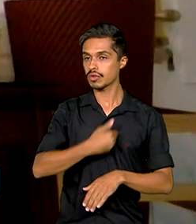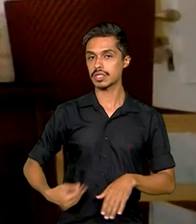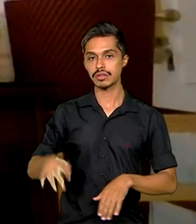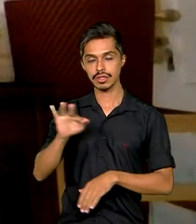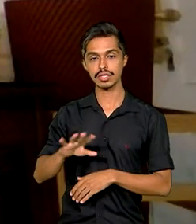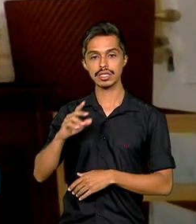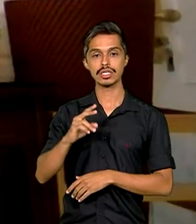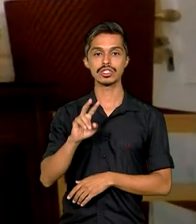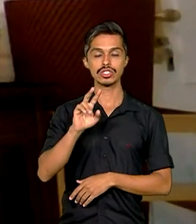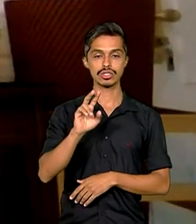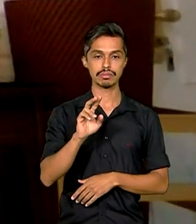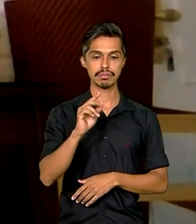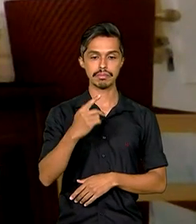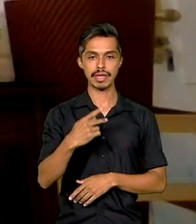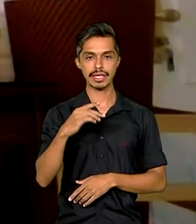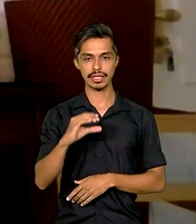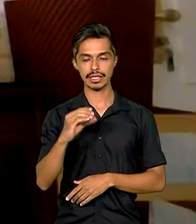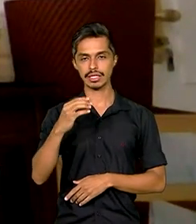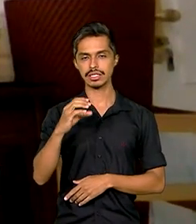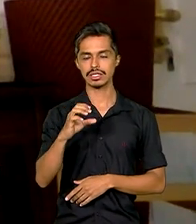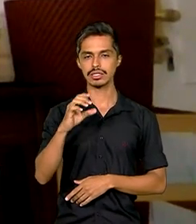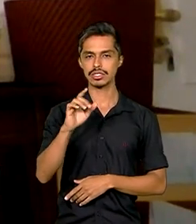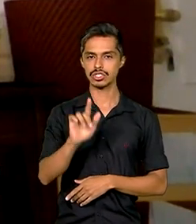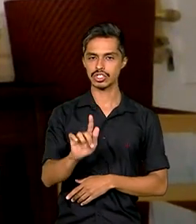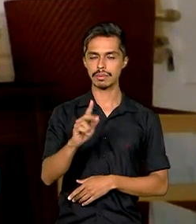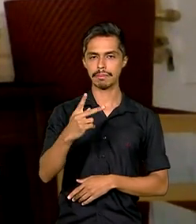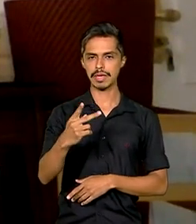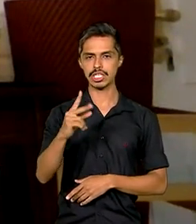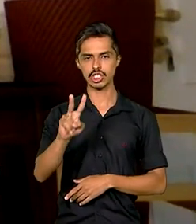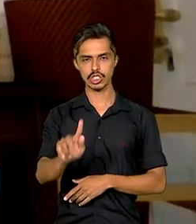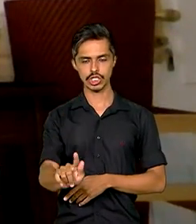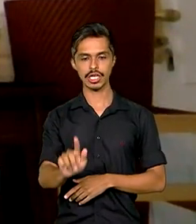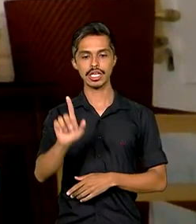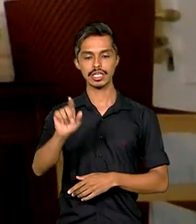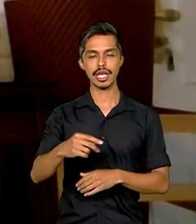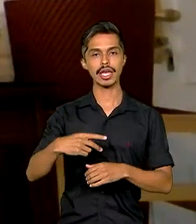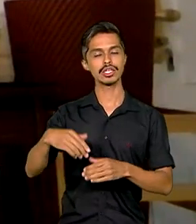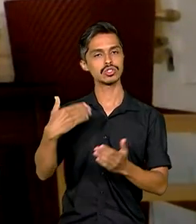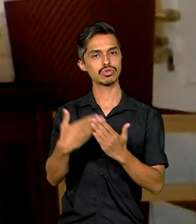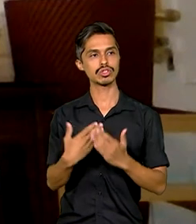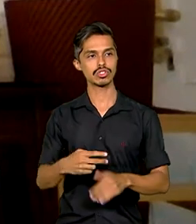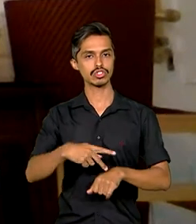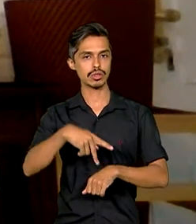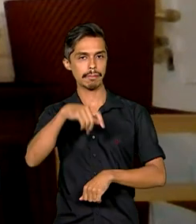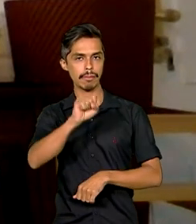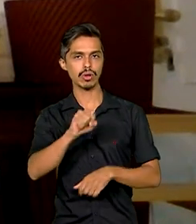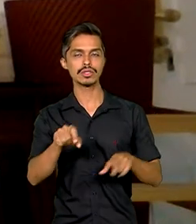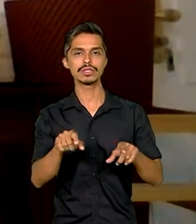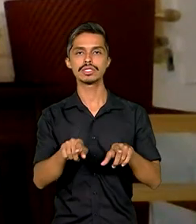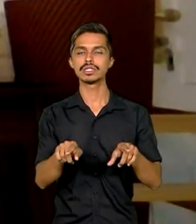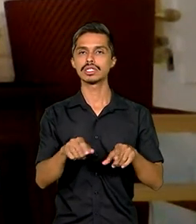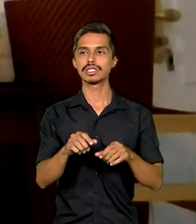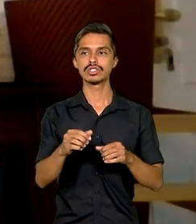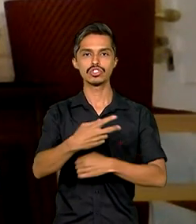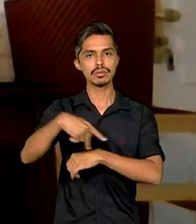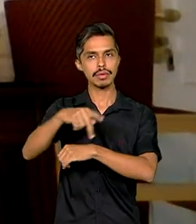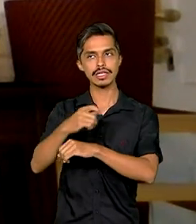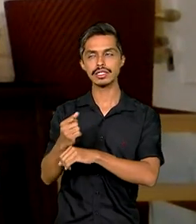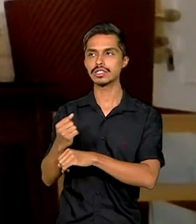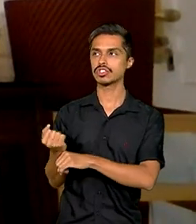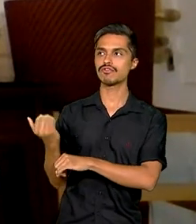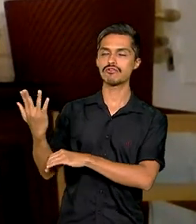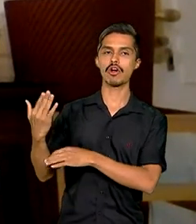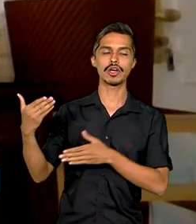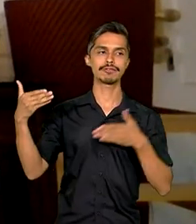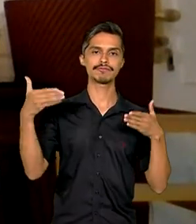-G e PEC-PG, que são os programas de graduação e pós-graduação que trazem alunos de outros países para